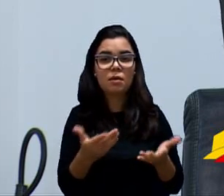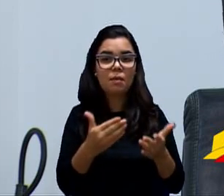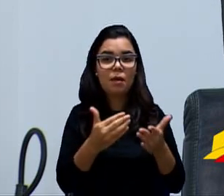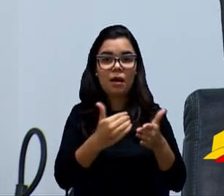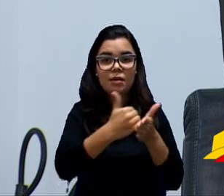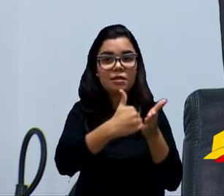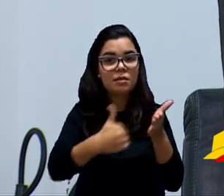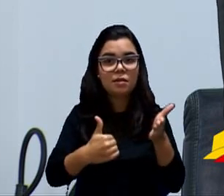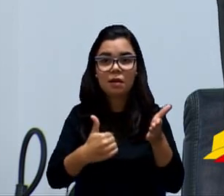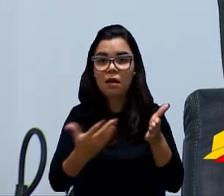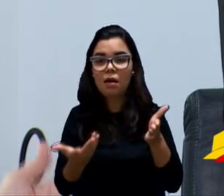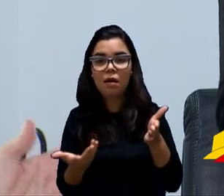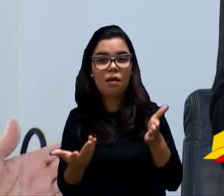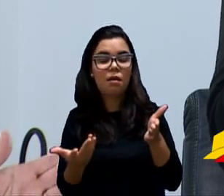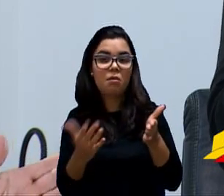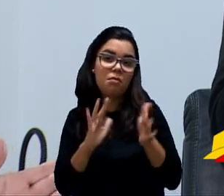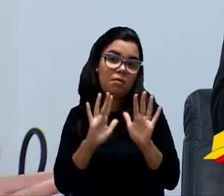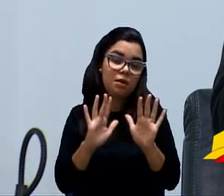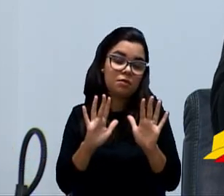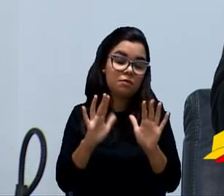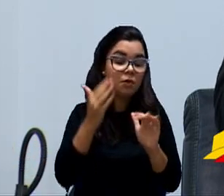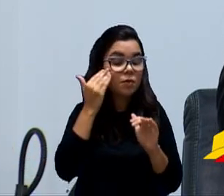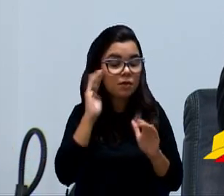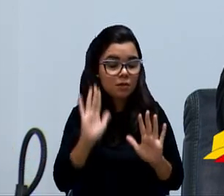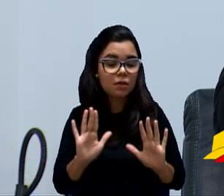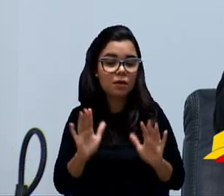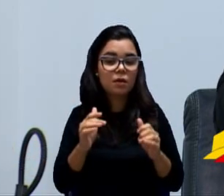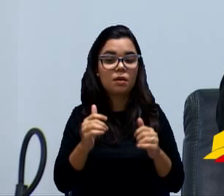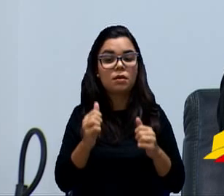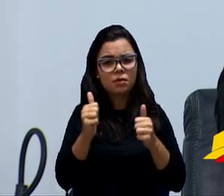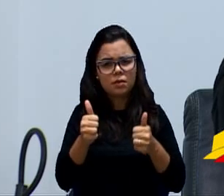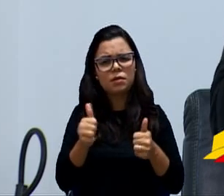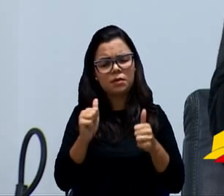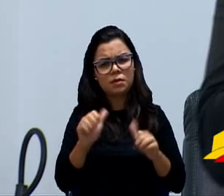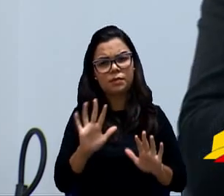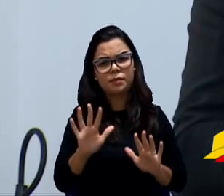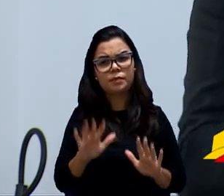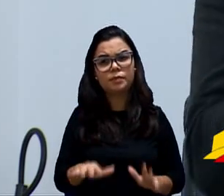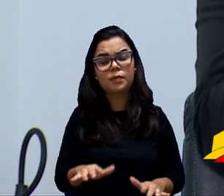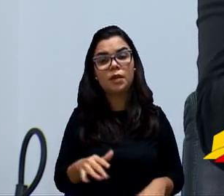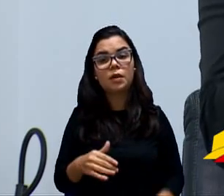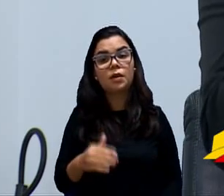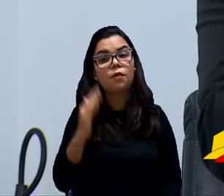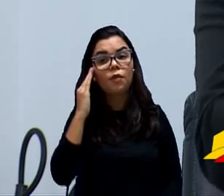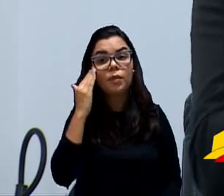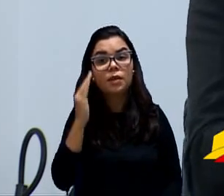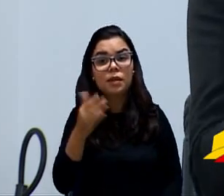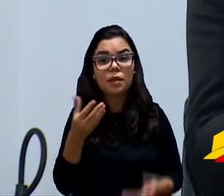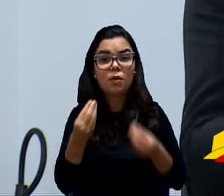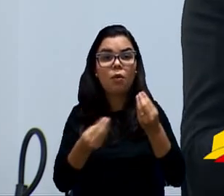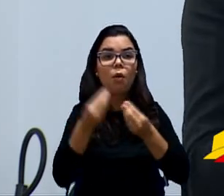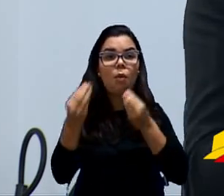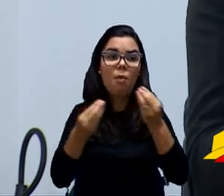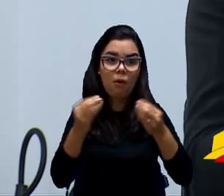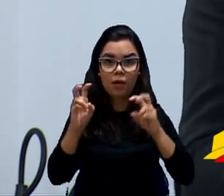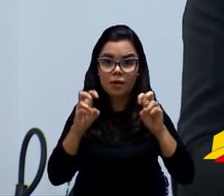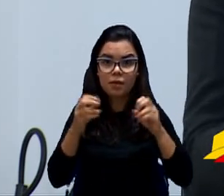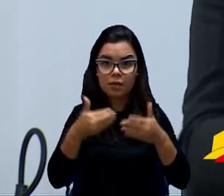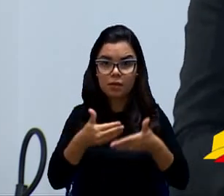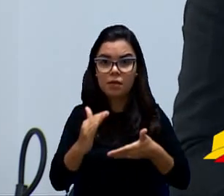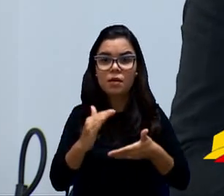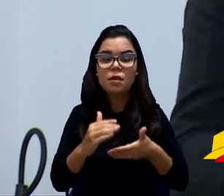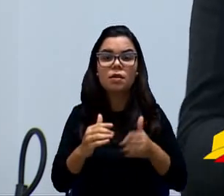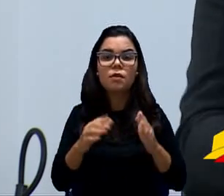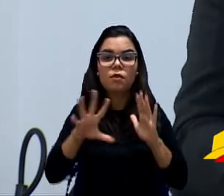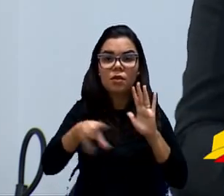retirar a... Vereador Dino. Mas vamos entender. Sim, sim. Mas vamos entender essa questão. Se for necessário emenda, a